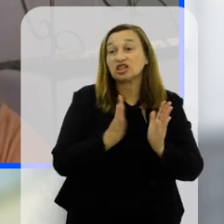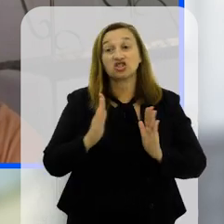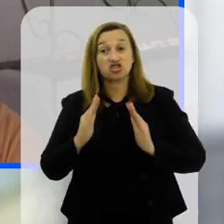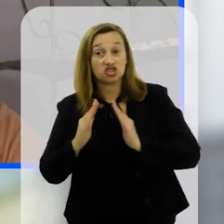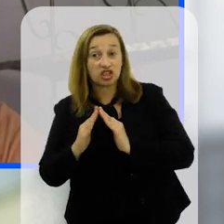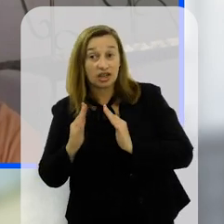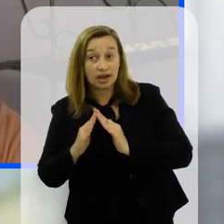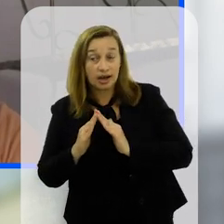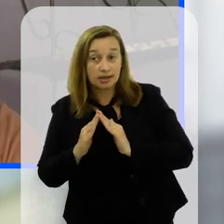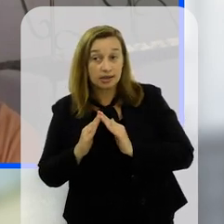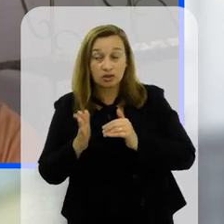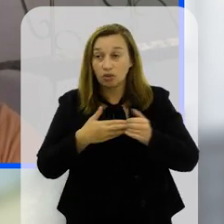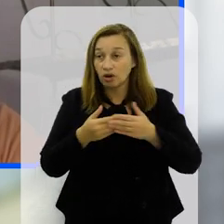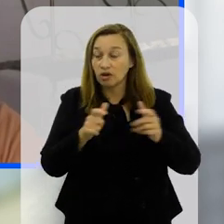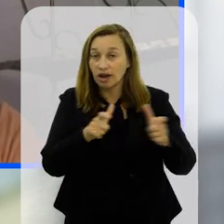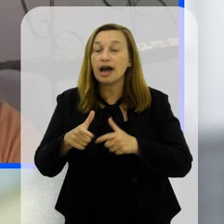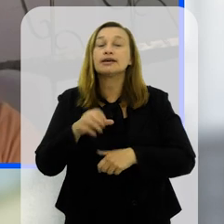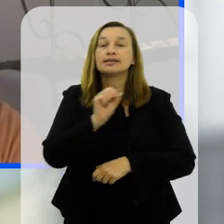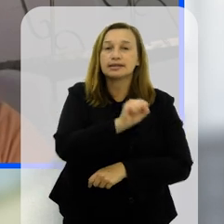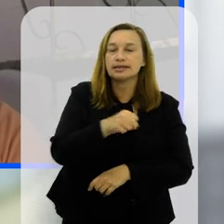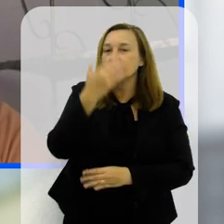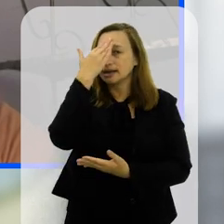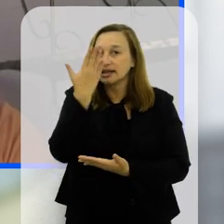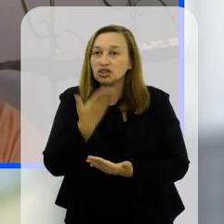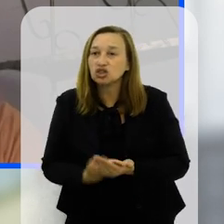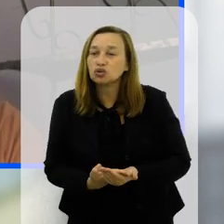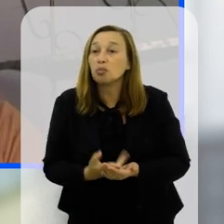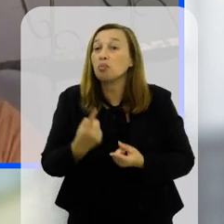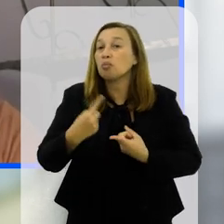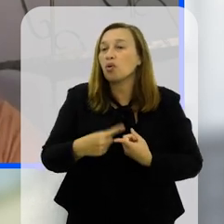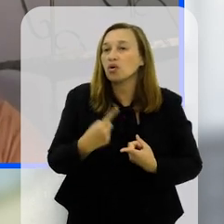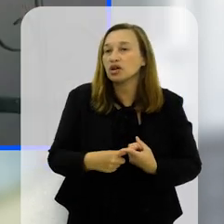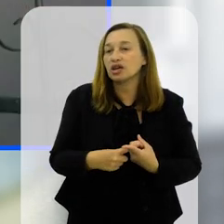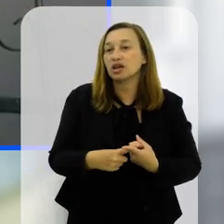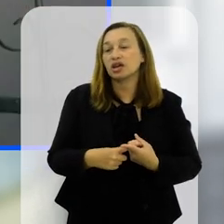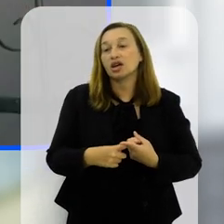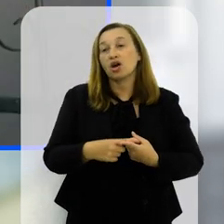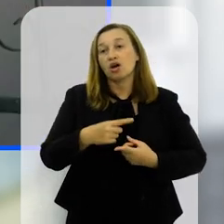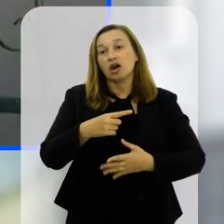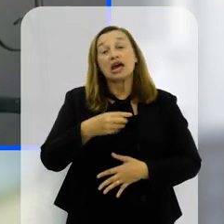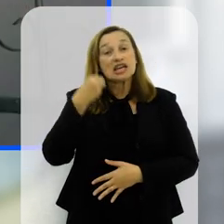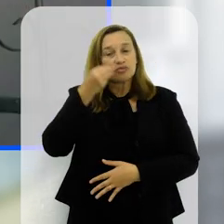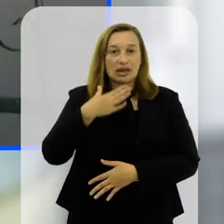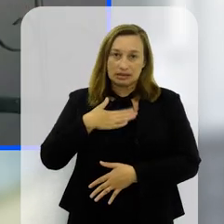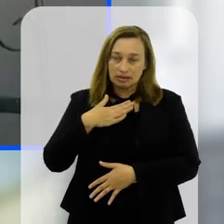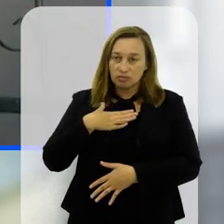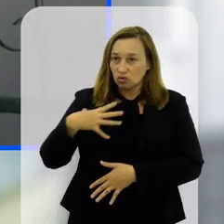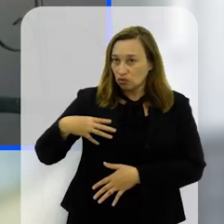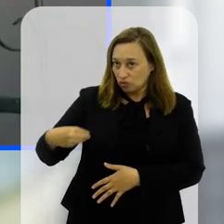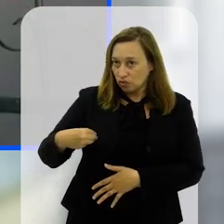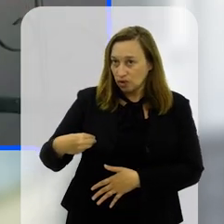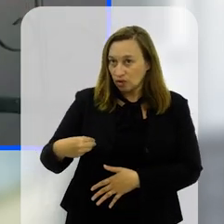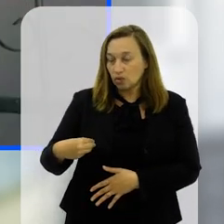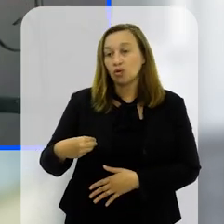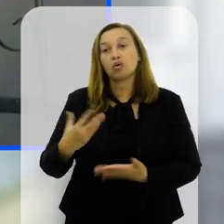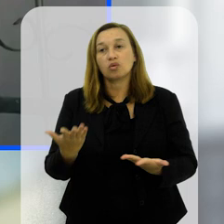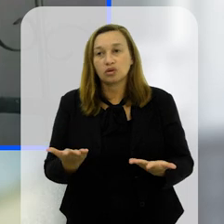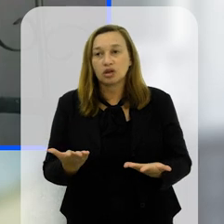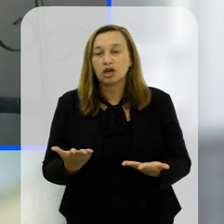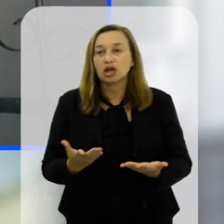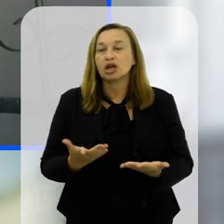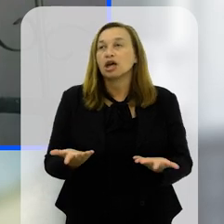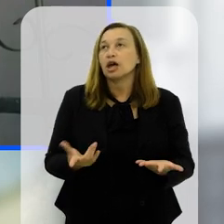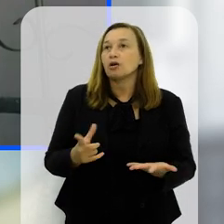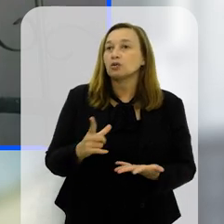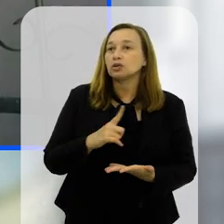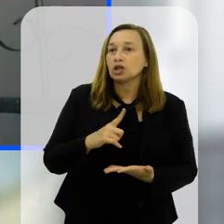escola ou seja de casa sim acredito que sim porque falo no meu caso pelos meus filhos quando o tempo